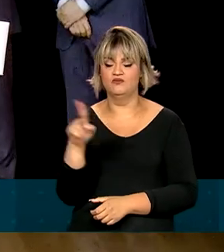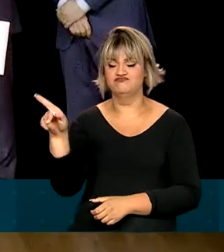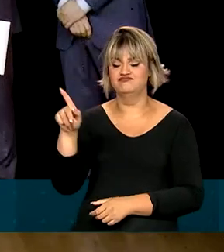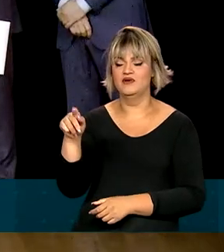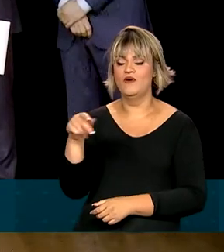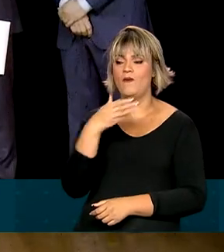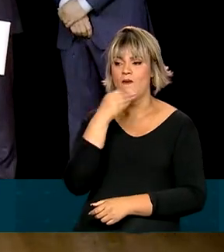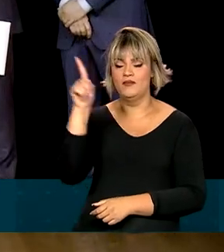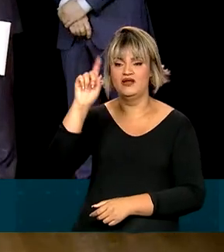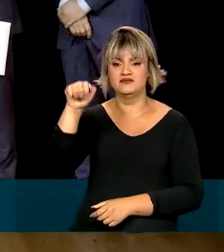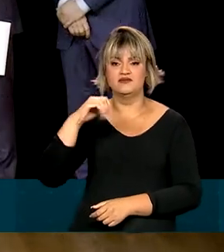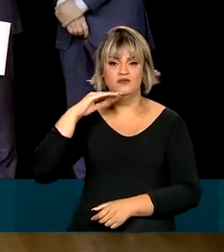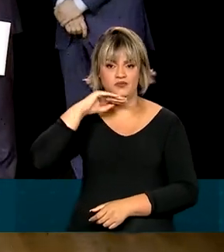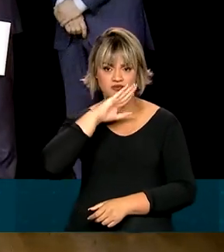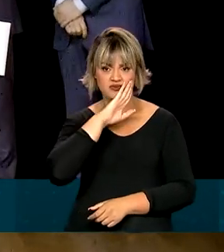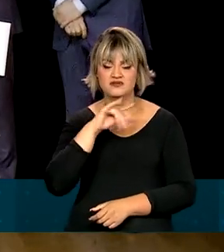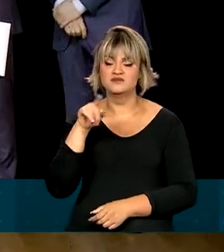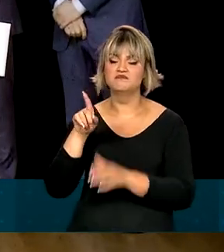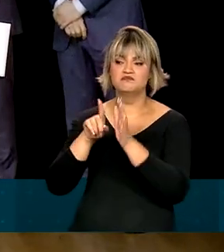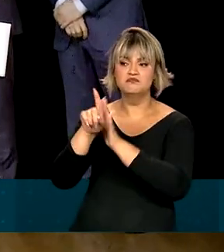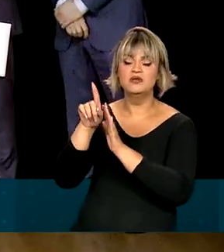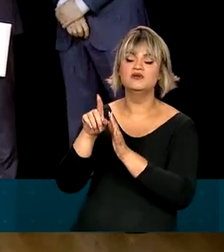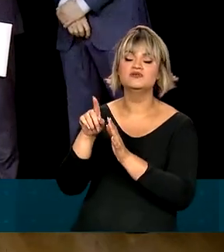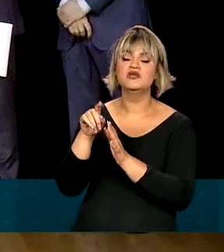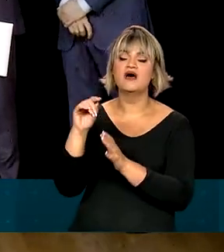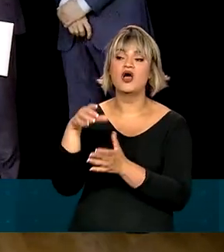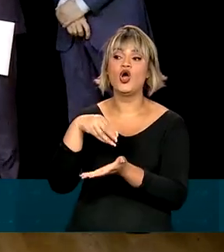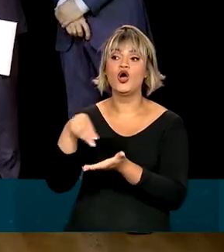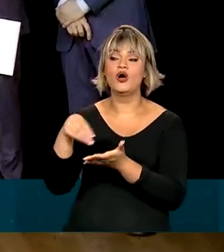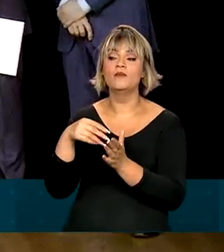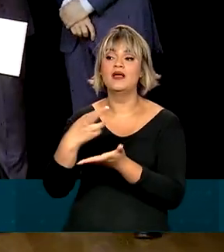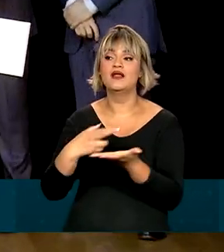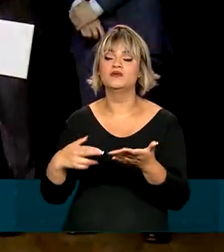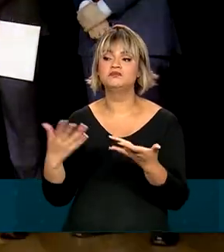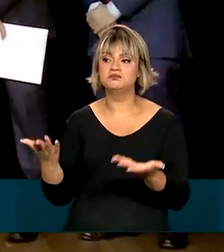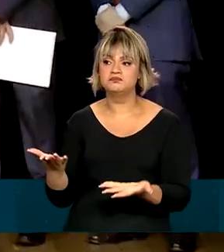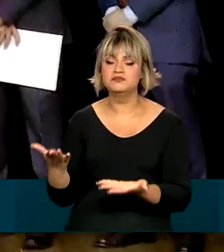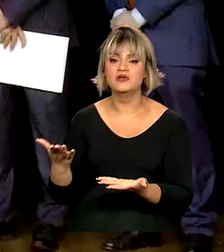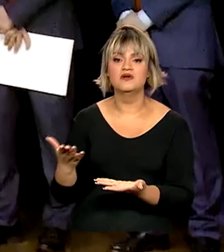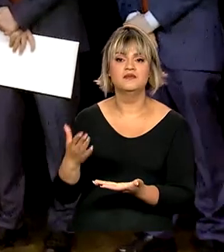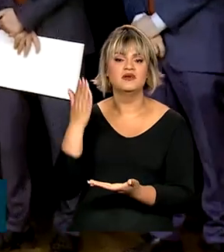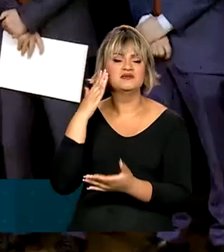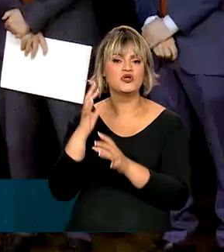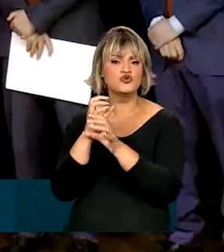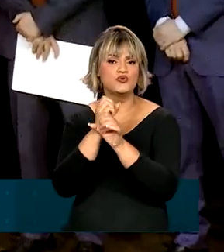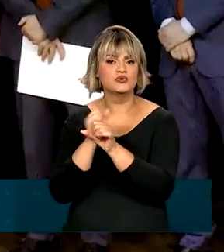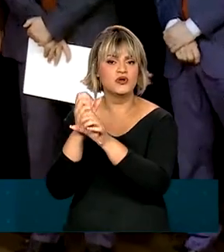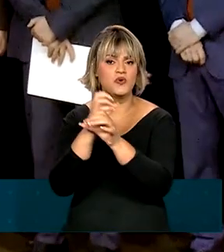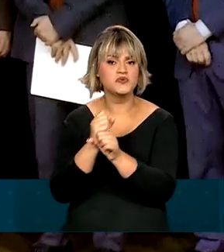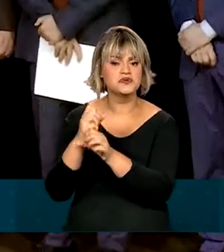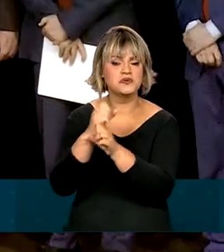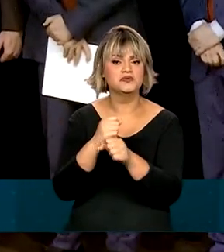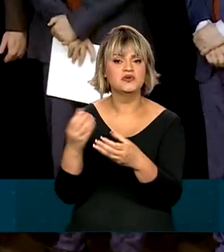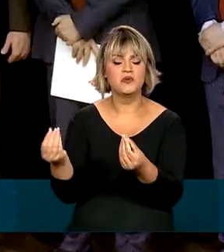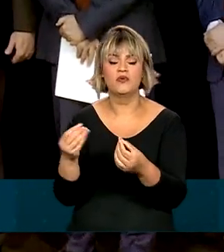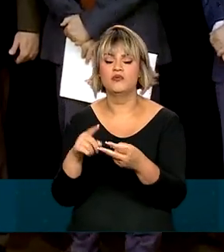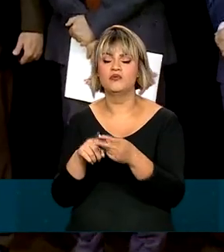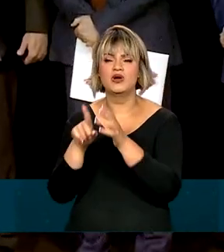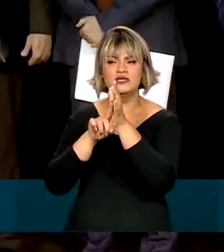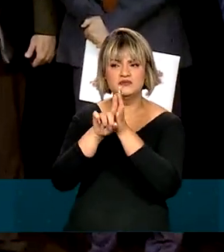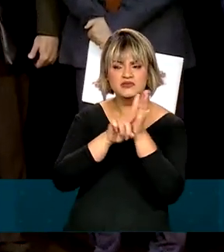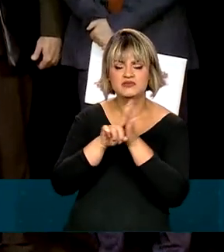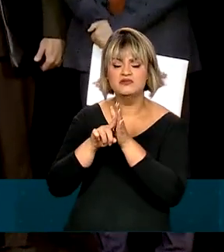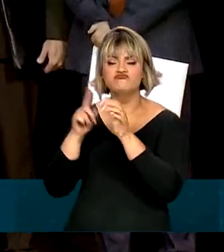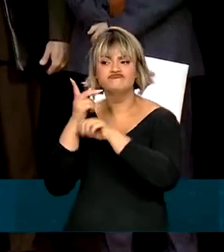Dantas, cópia dos relatórios de tomadas de contas, auditorias,